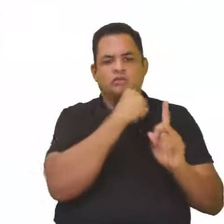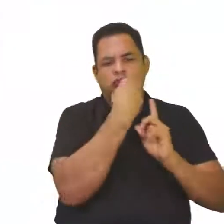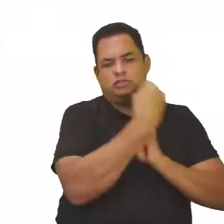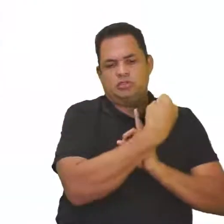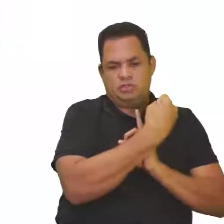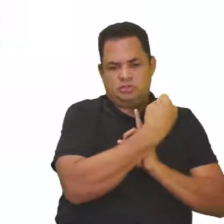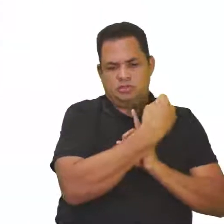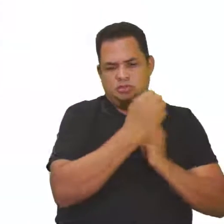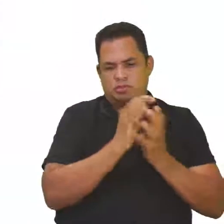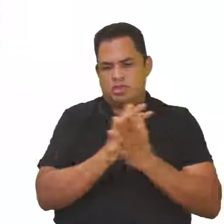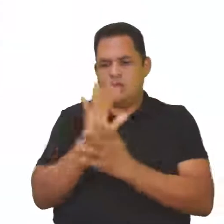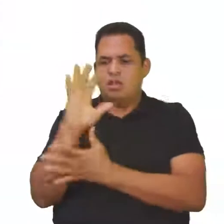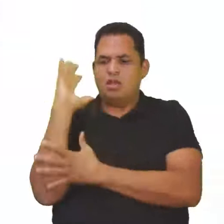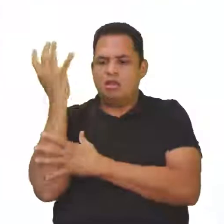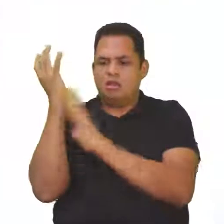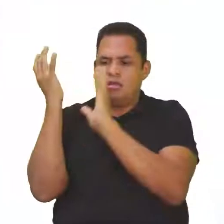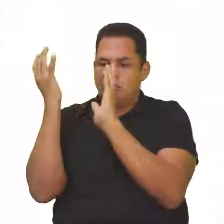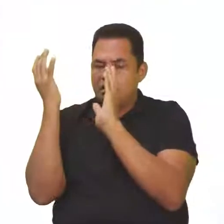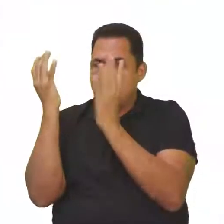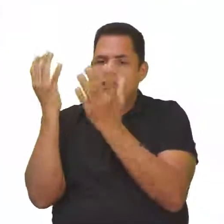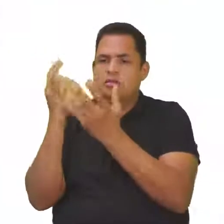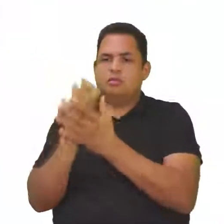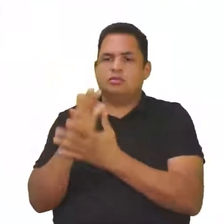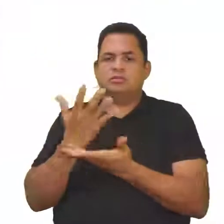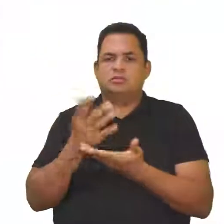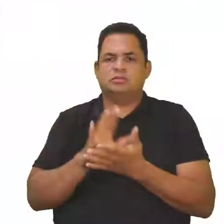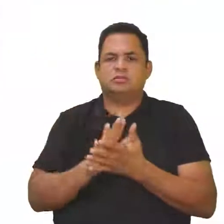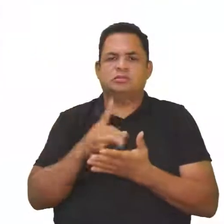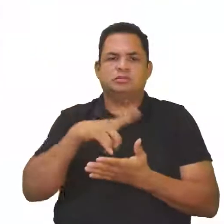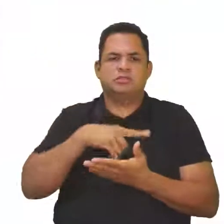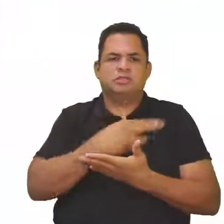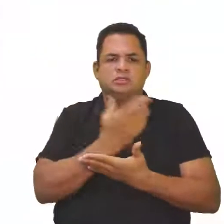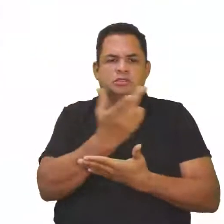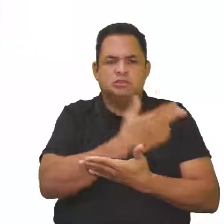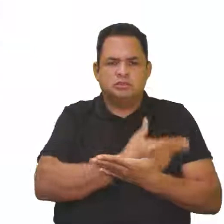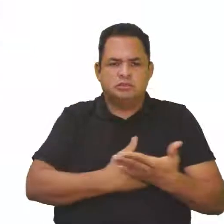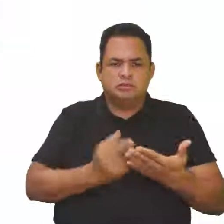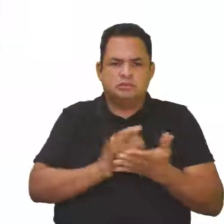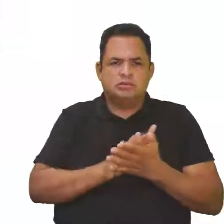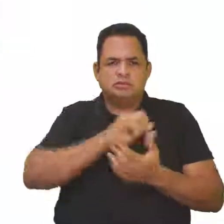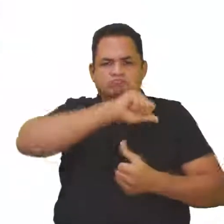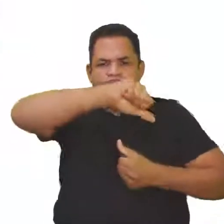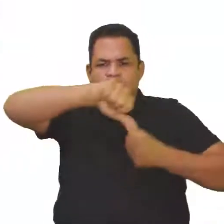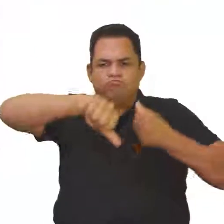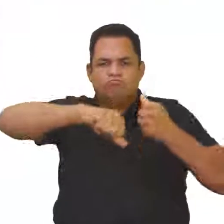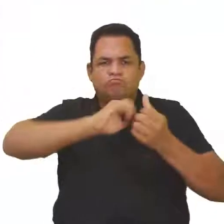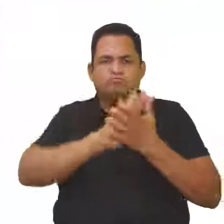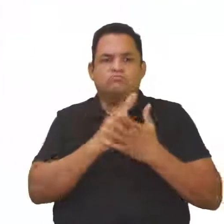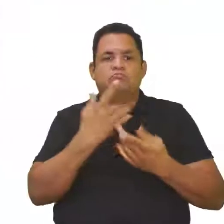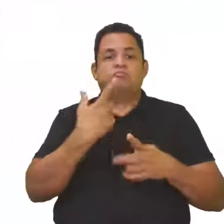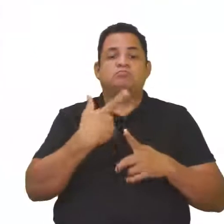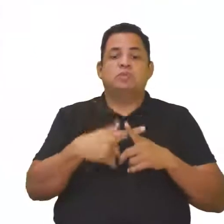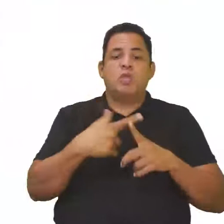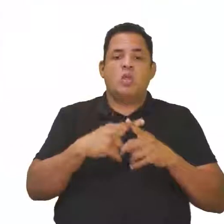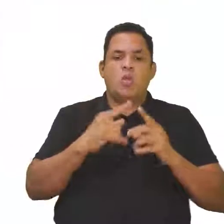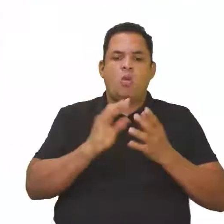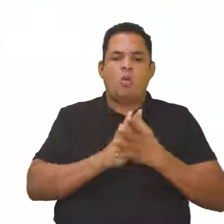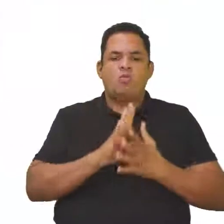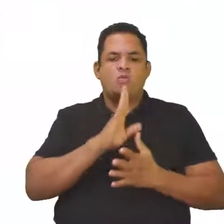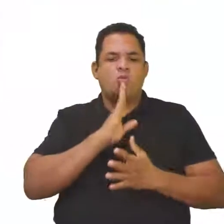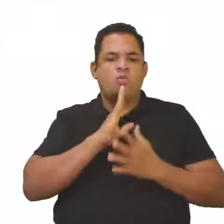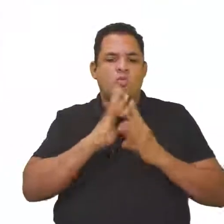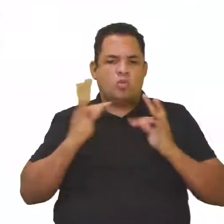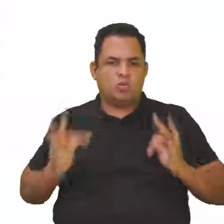a sociedade e a natureza vem sofrendo profundas mudanças em razão do conhecimento técnico.